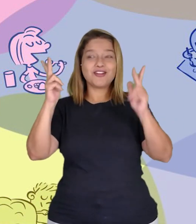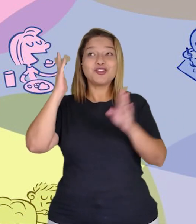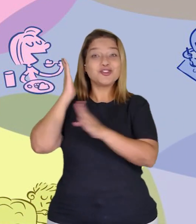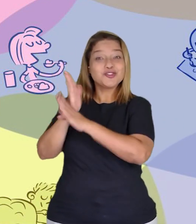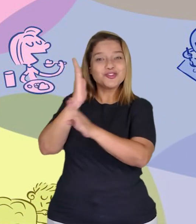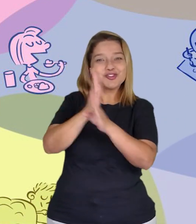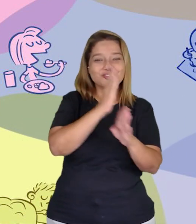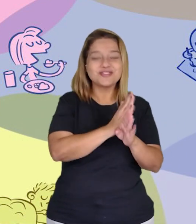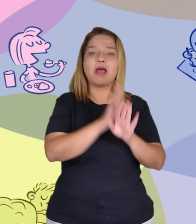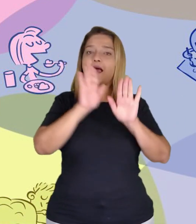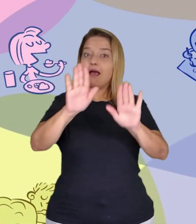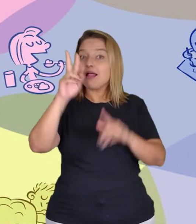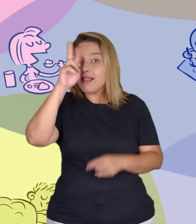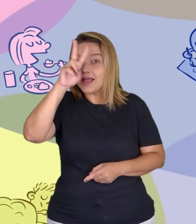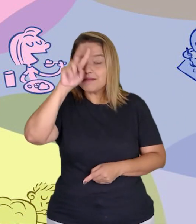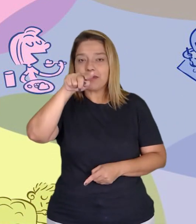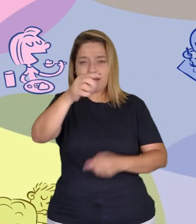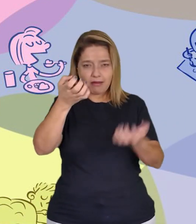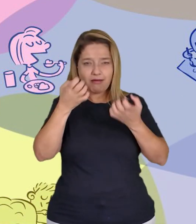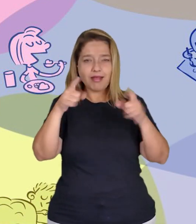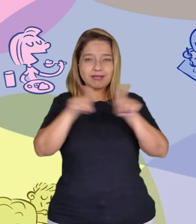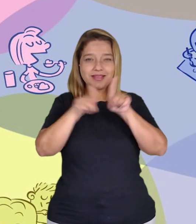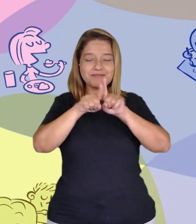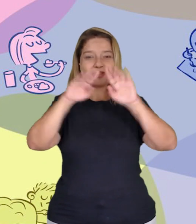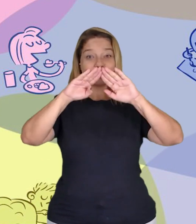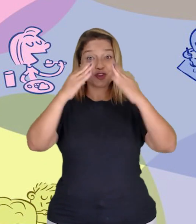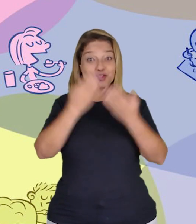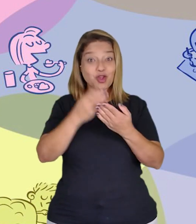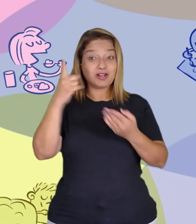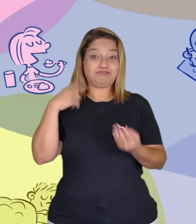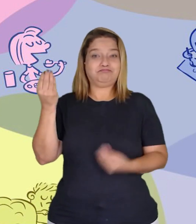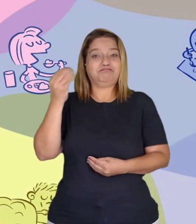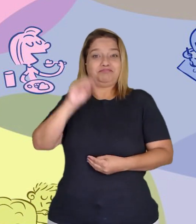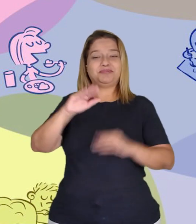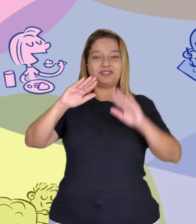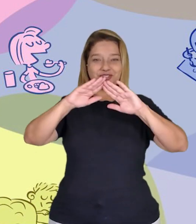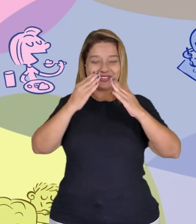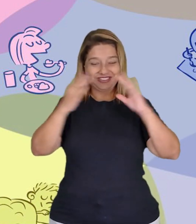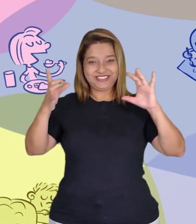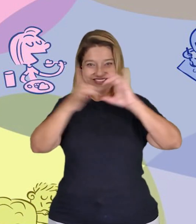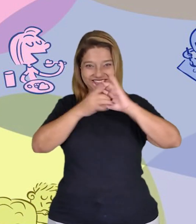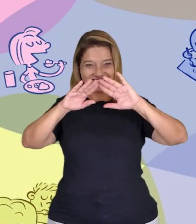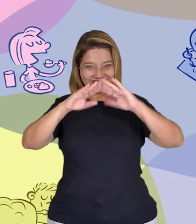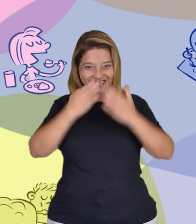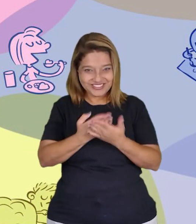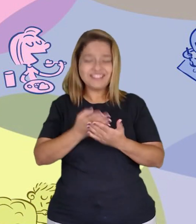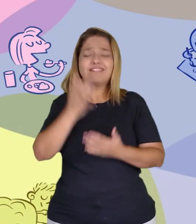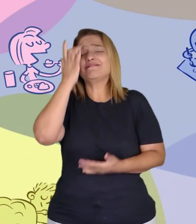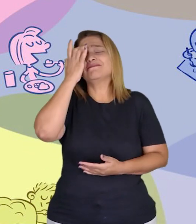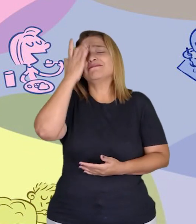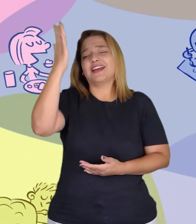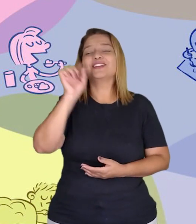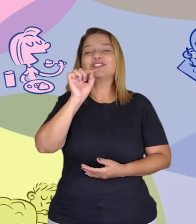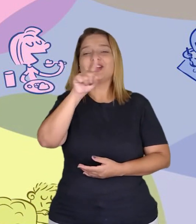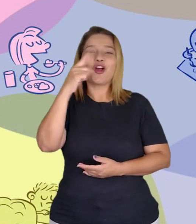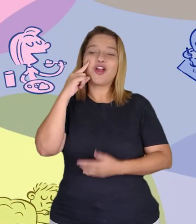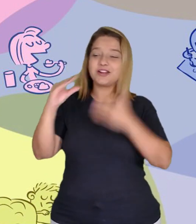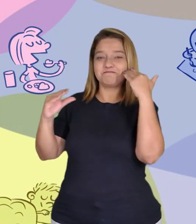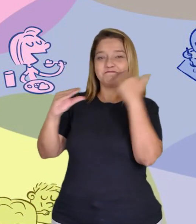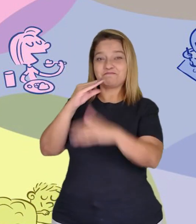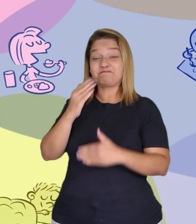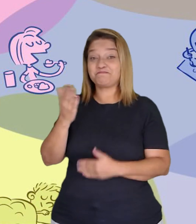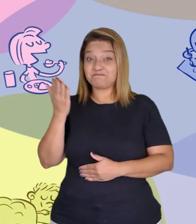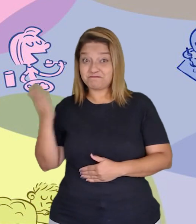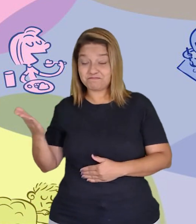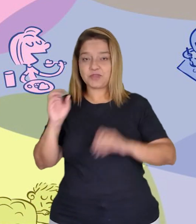lembrando, quer ver sua unidade educacional aqui no Conexão Escola? É muito simples, mande um e-mail para a